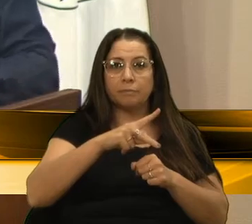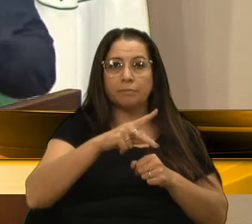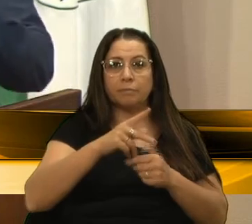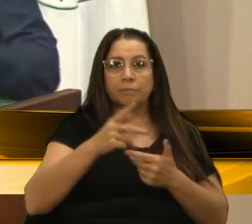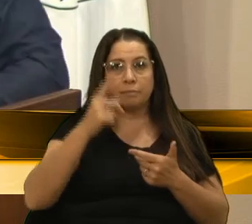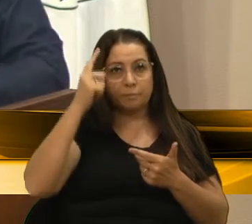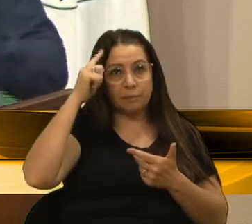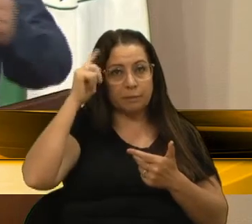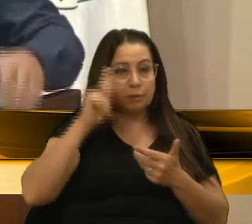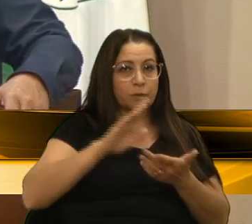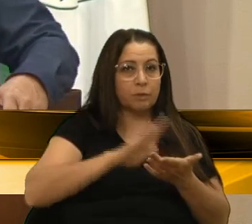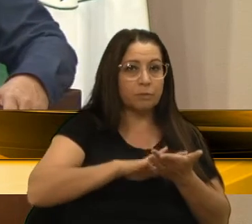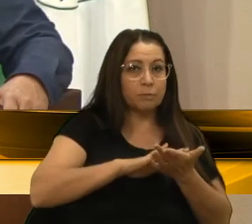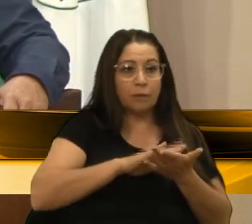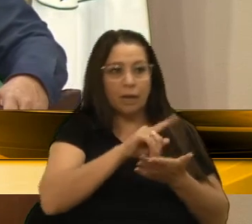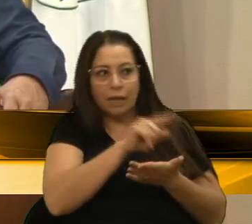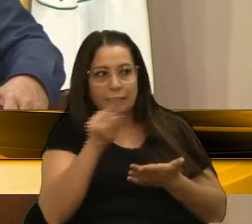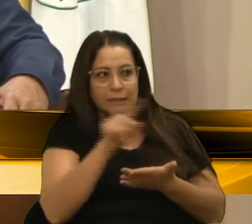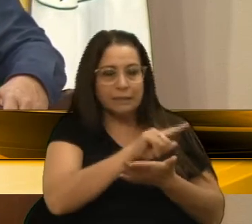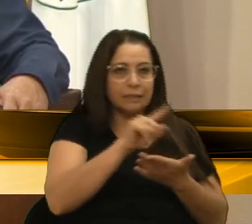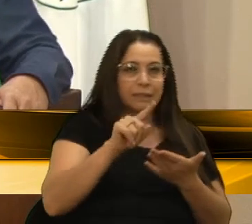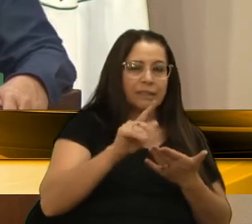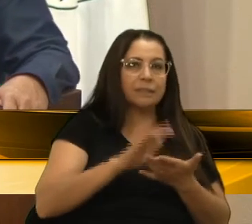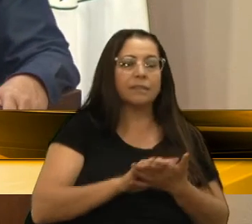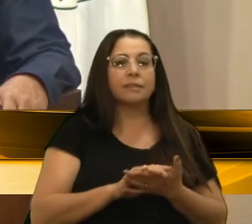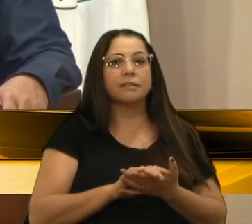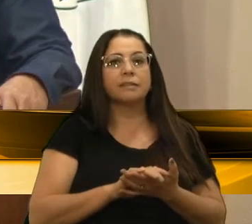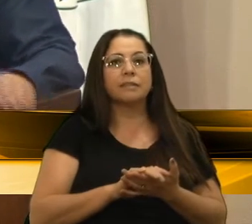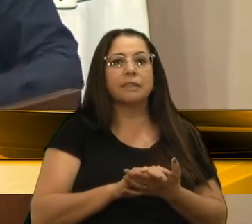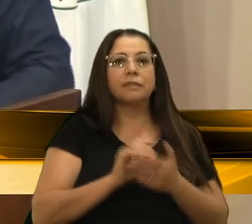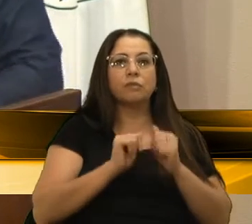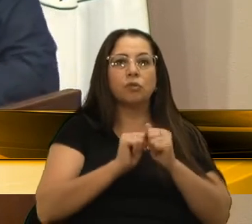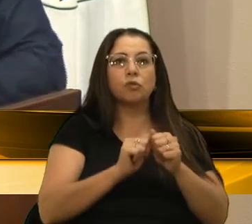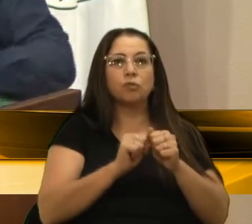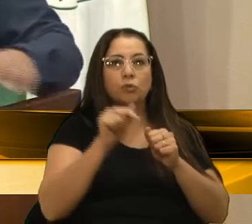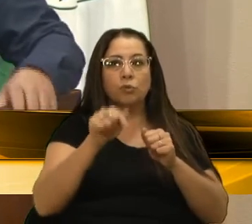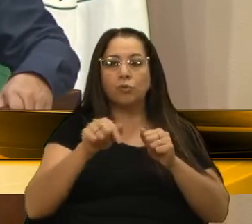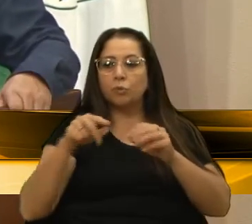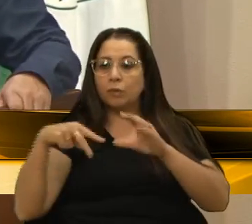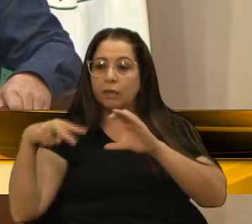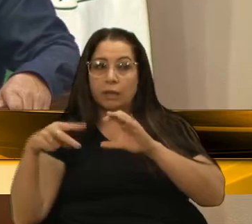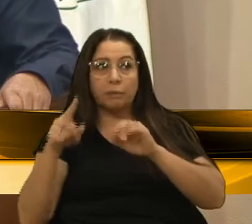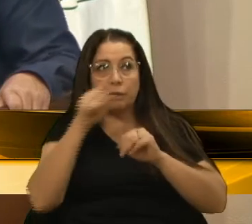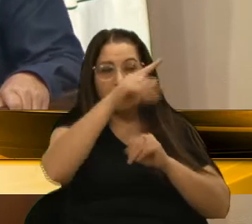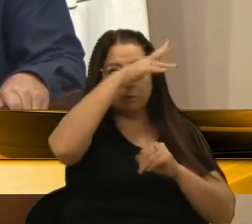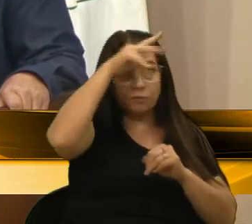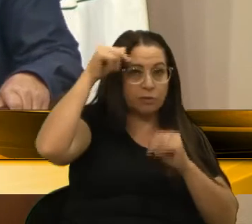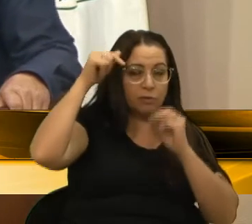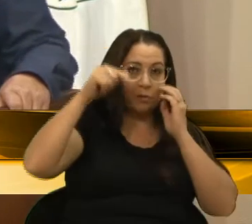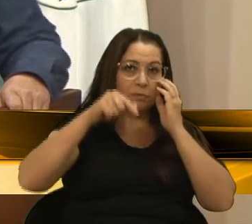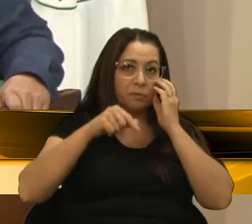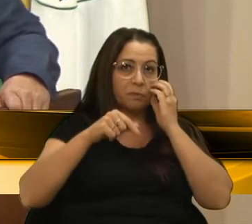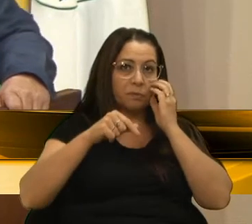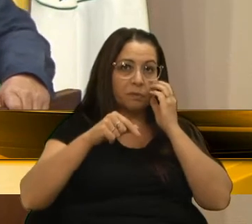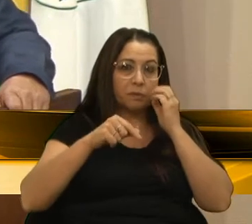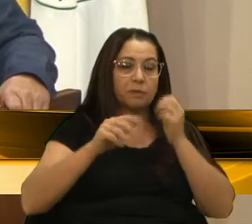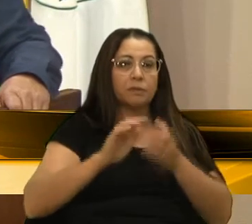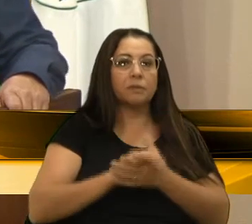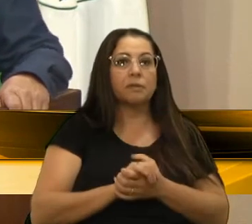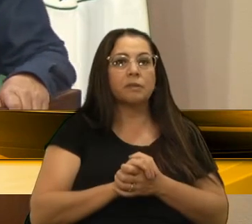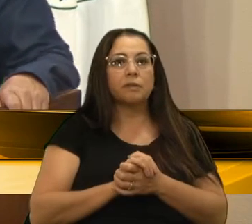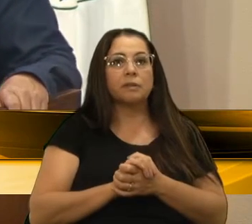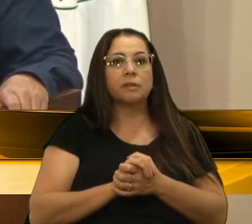pensou, um cara que cobrava escanteio, e ia cabecear, estava de presidente da Câmara, e estava lá, estava lá como prefeito, né,